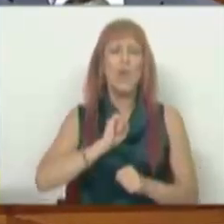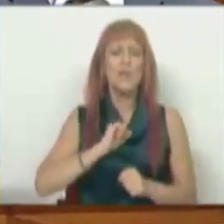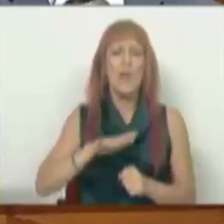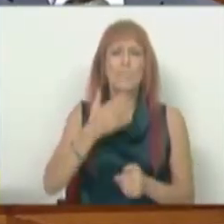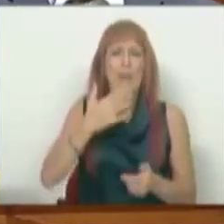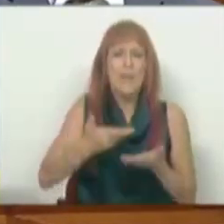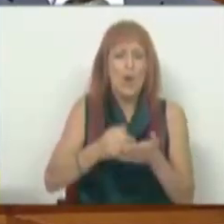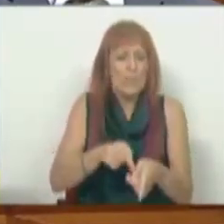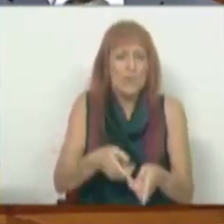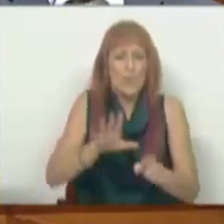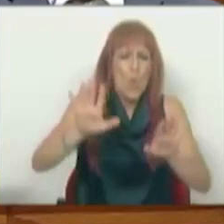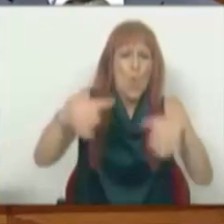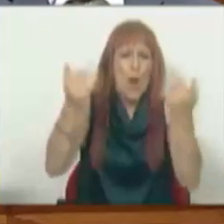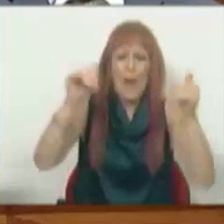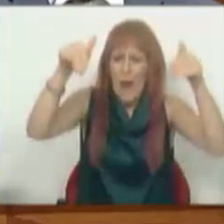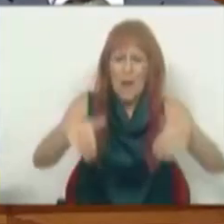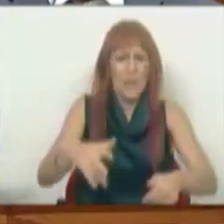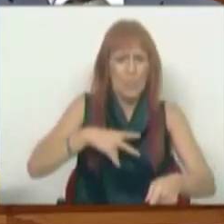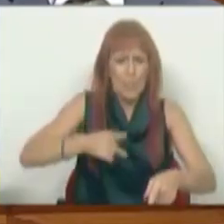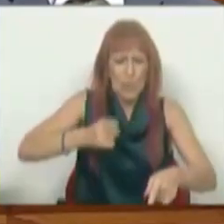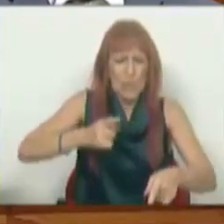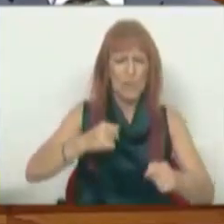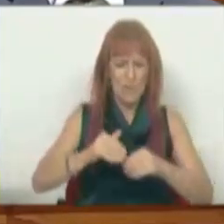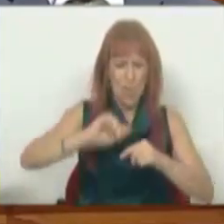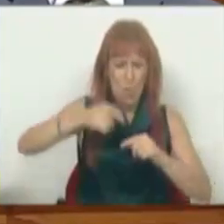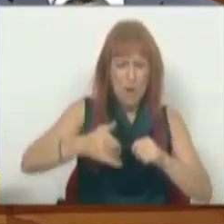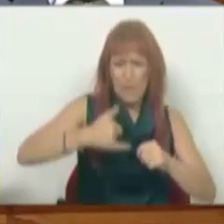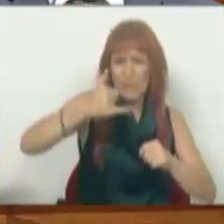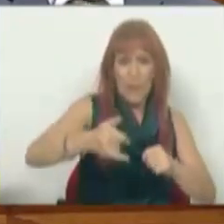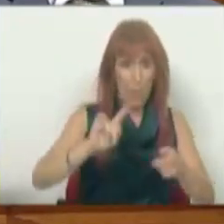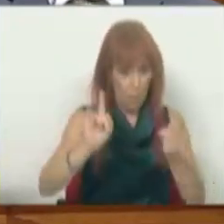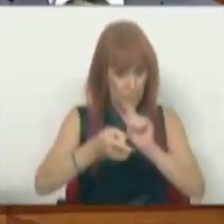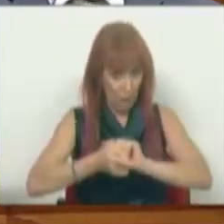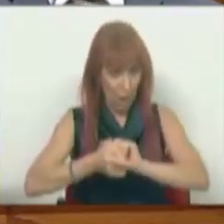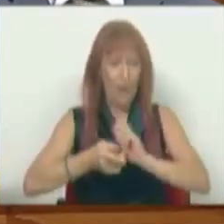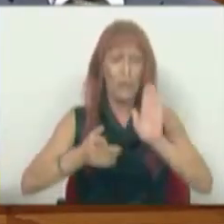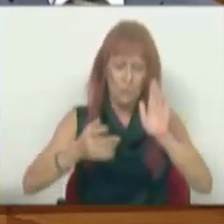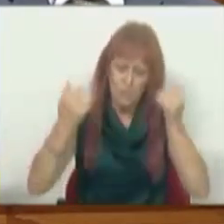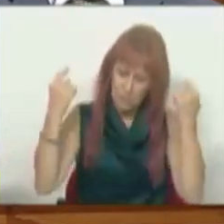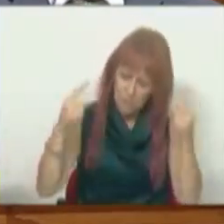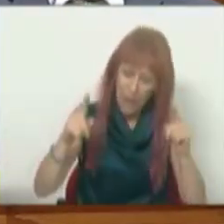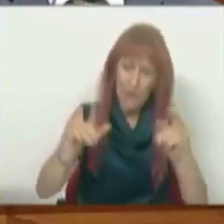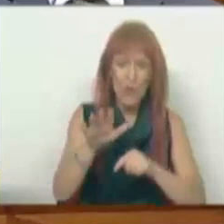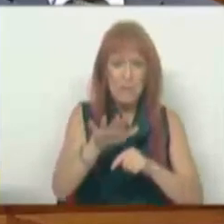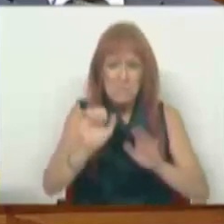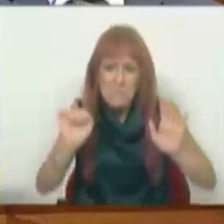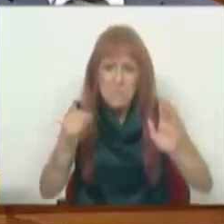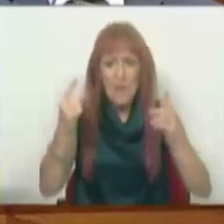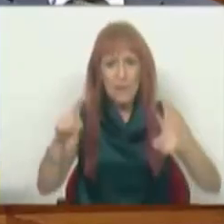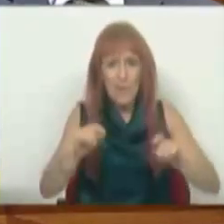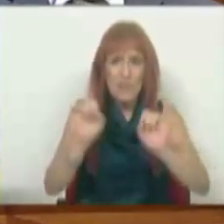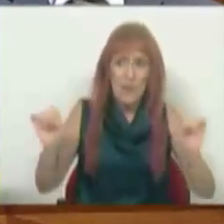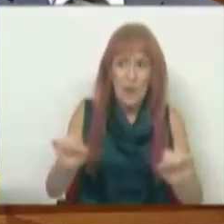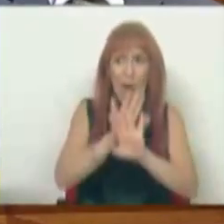cenário macroeconómico qualquer recessão em Portugal no próximo ano. Pelo contrário, o cenário que temos